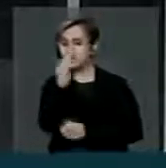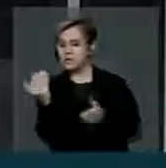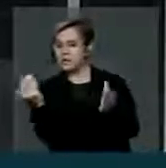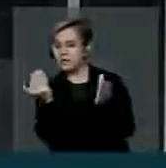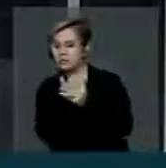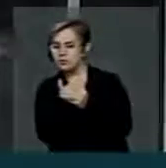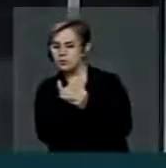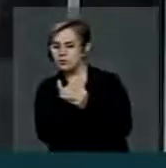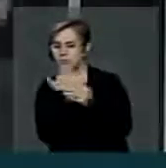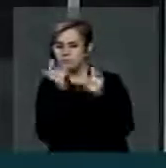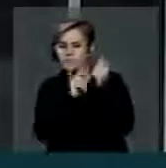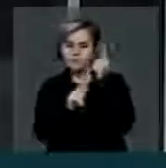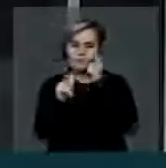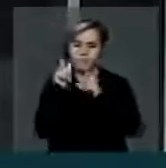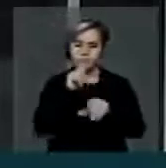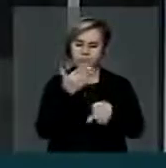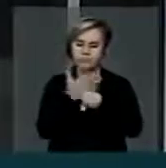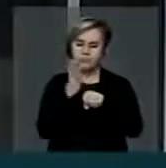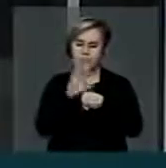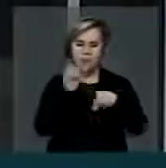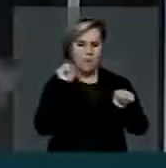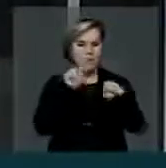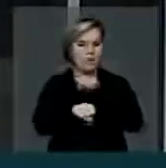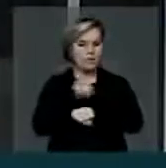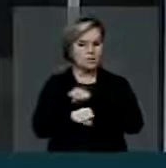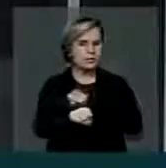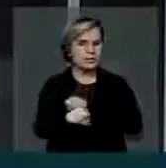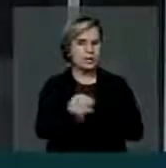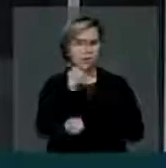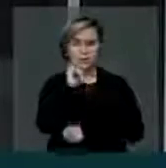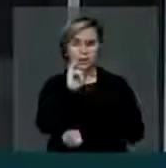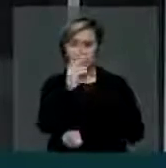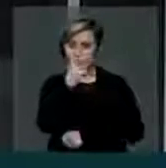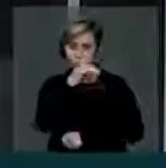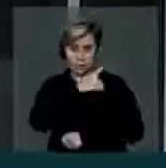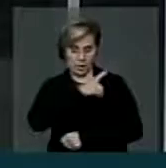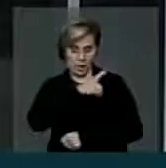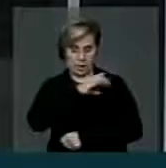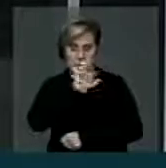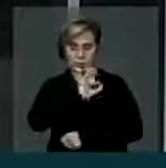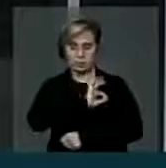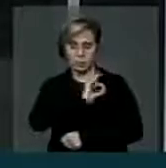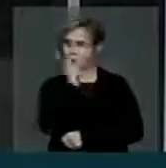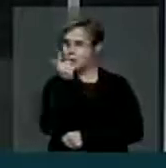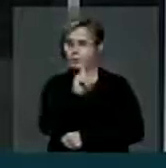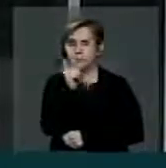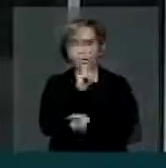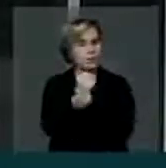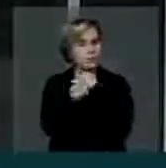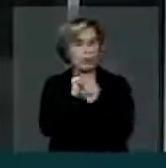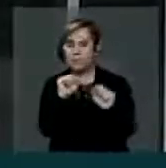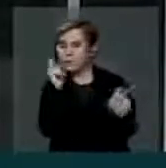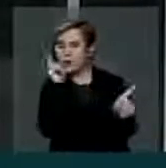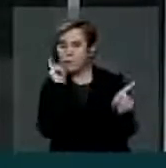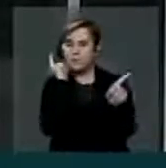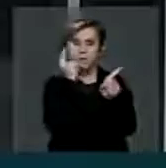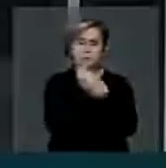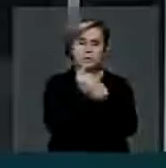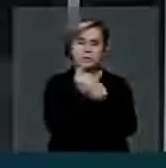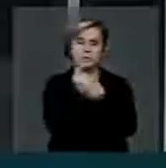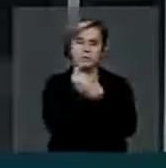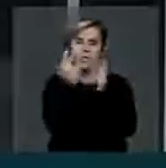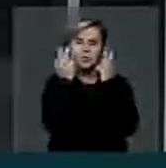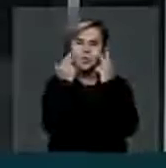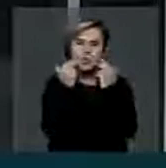abertos pela prática de homicídio. Se os delegados de polícia não dão conta de apurar o crime comum,